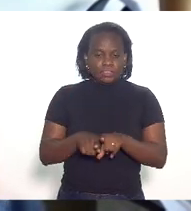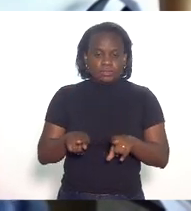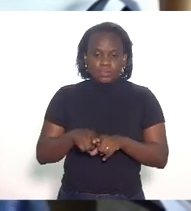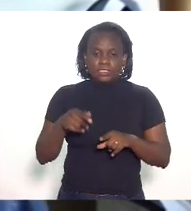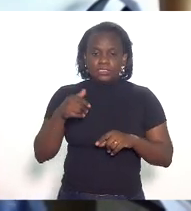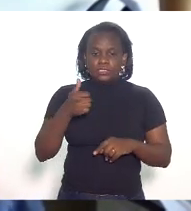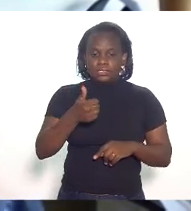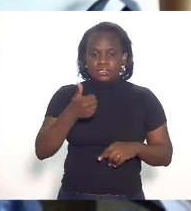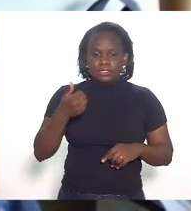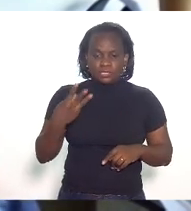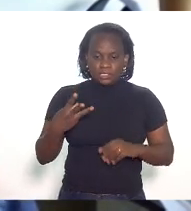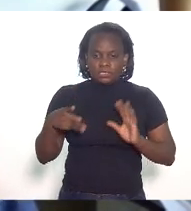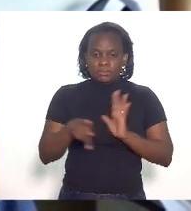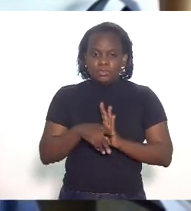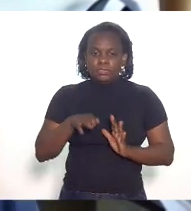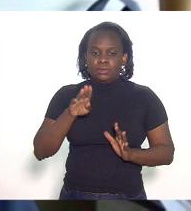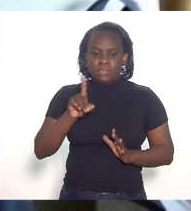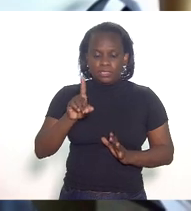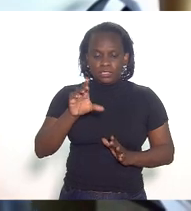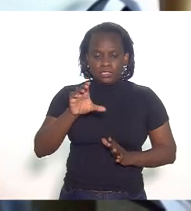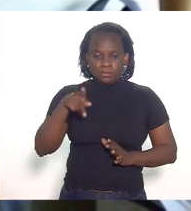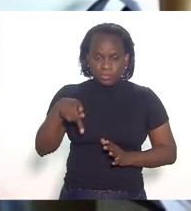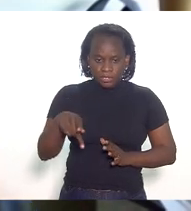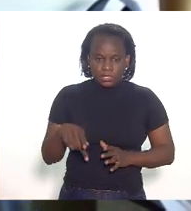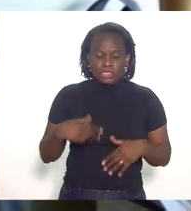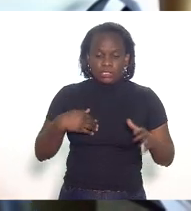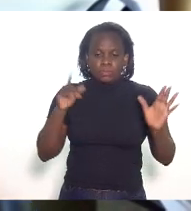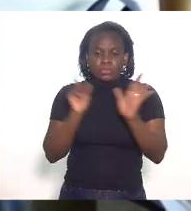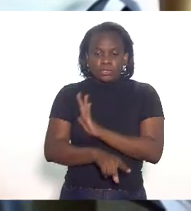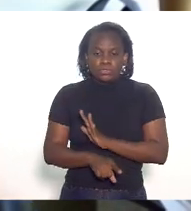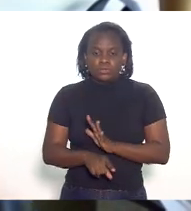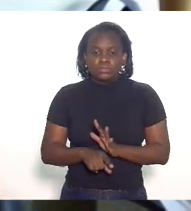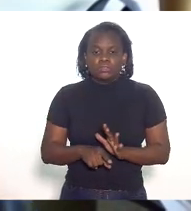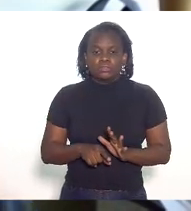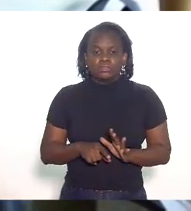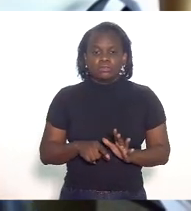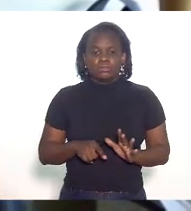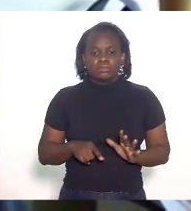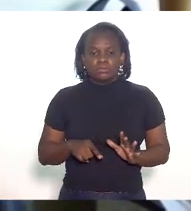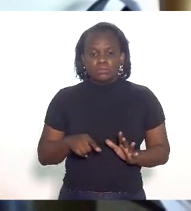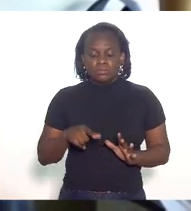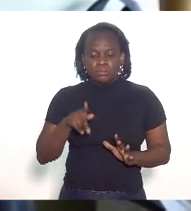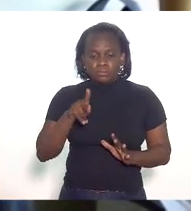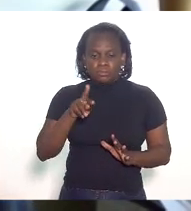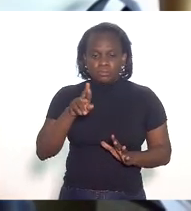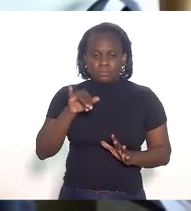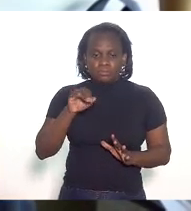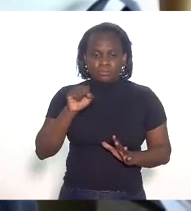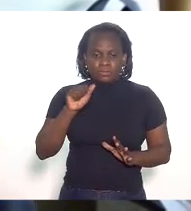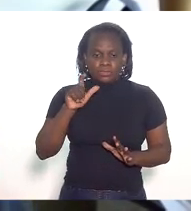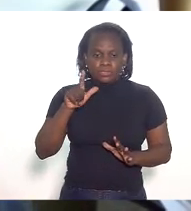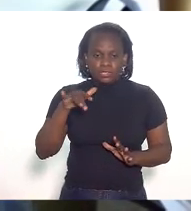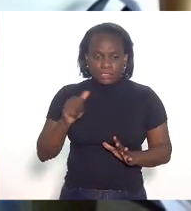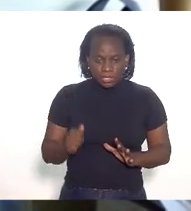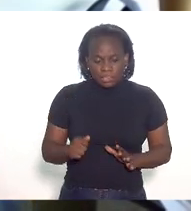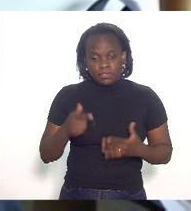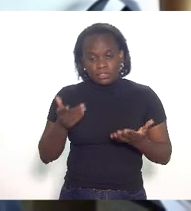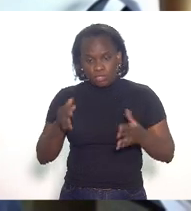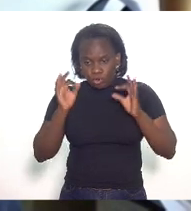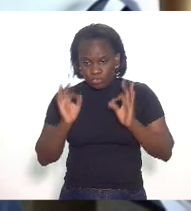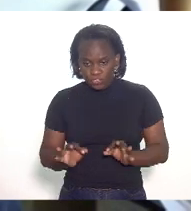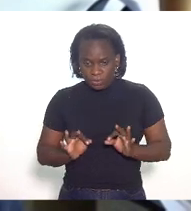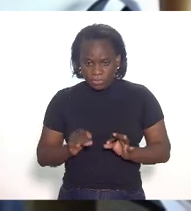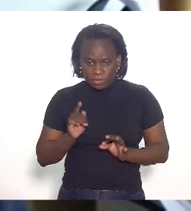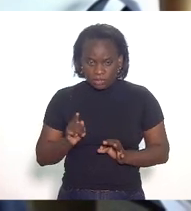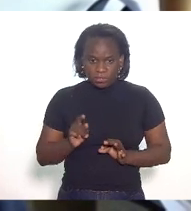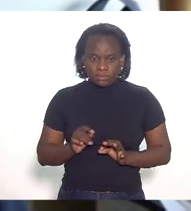113 da DCP eu pergunto a senhora doutora Priscila Kalem se a senhora confirma